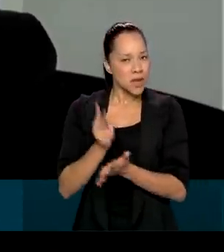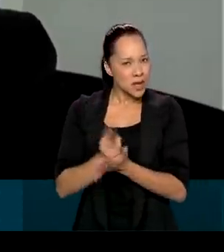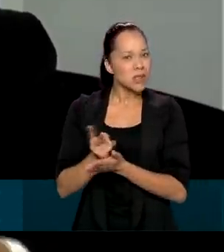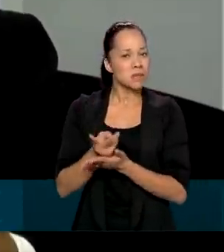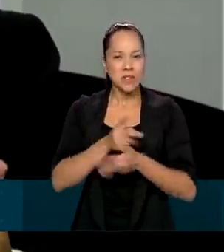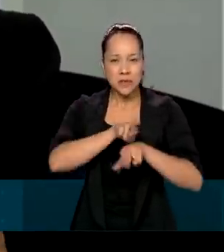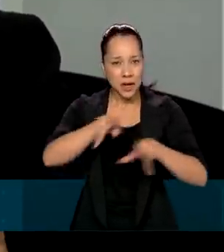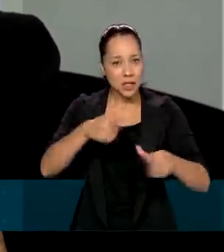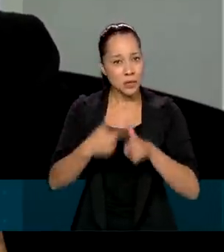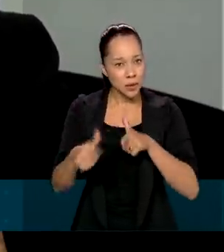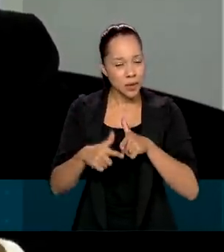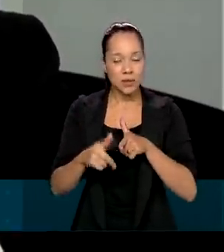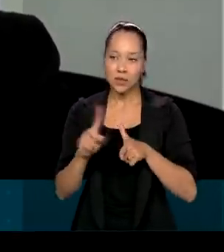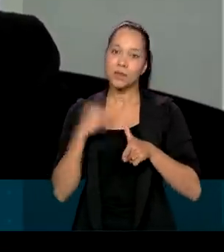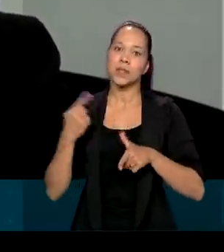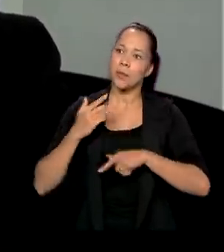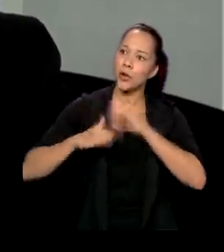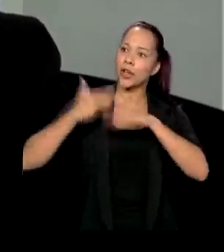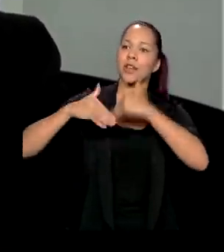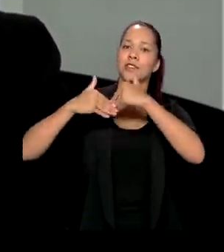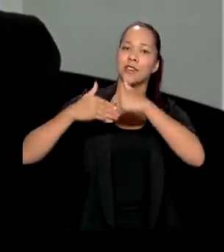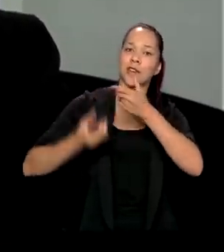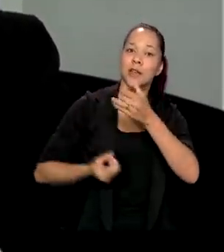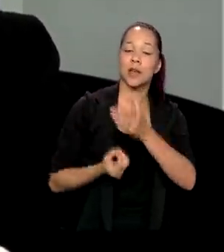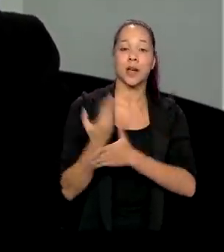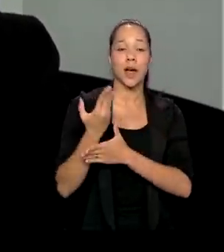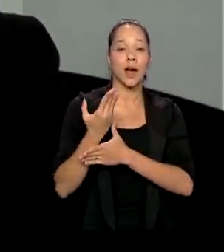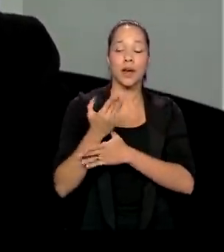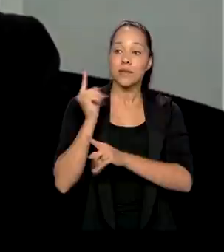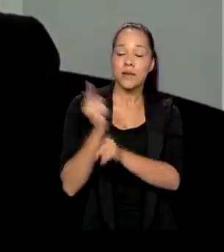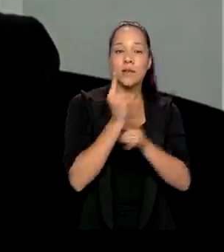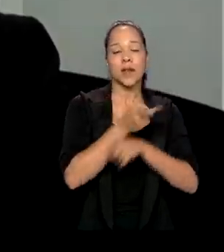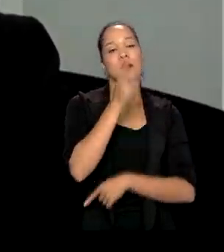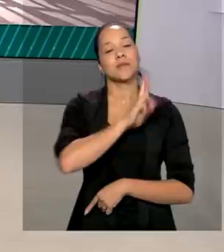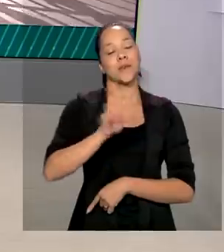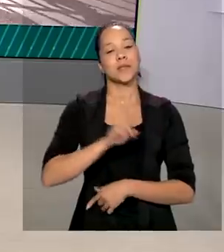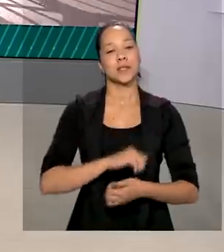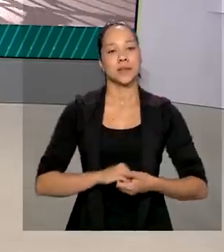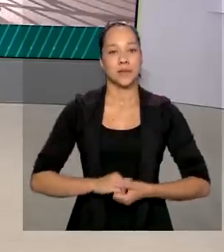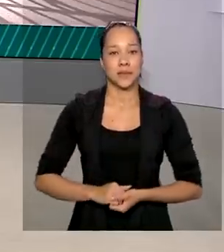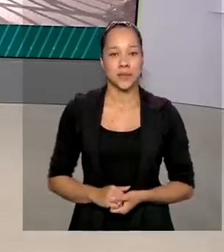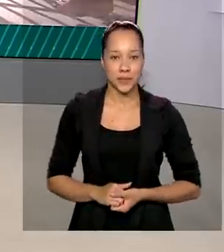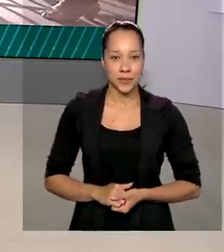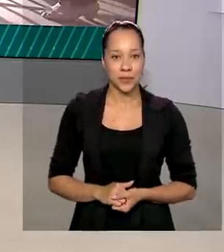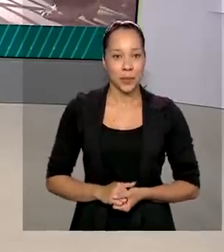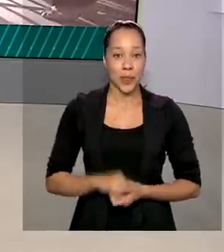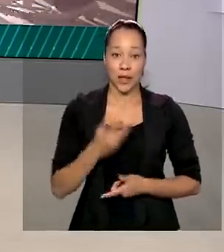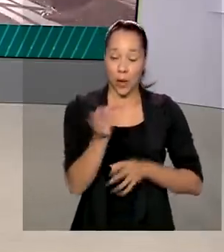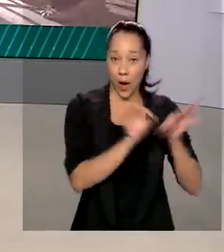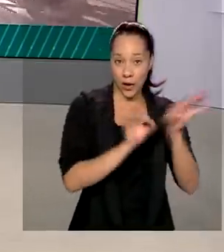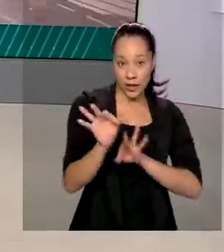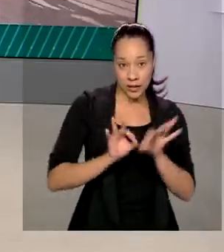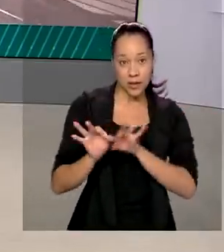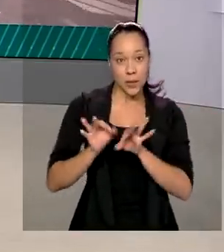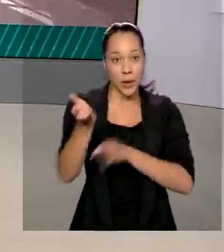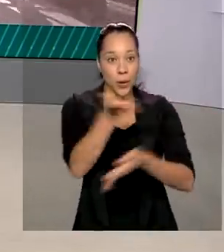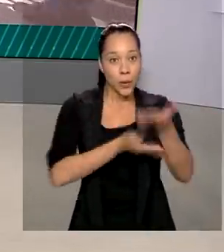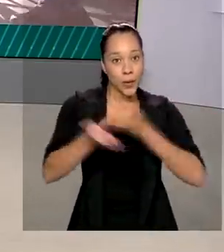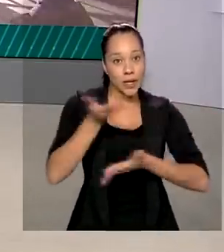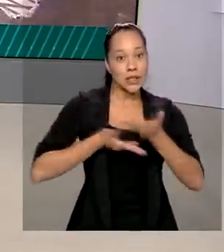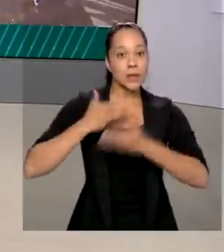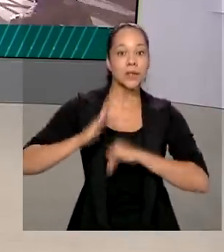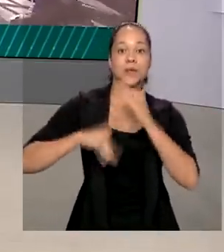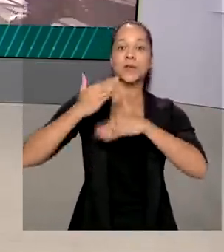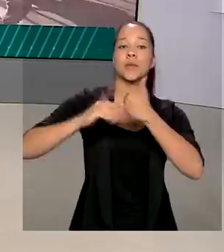tudo, progredir, criar e encontrar soluções. A Organização para a Cooperação e